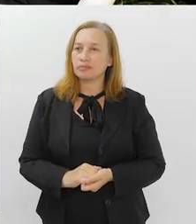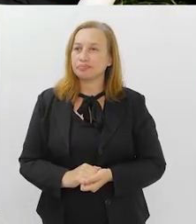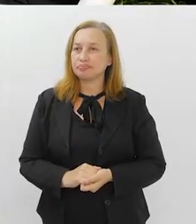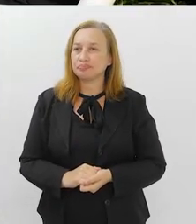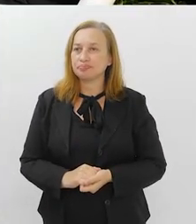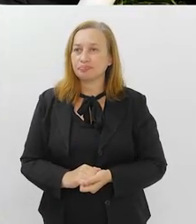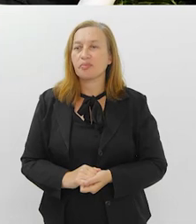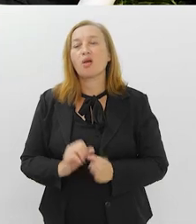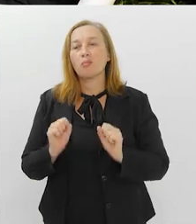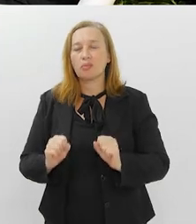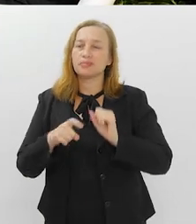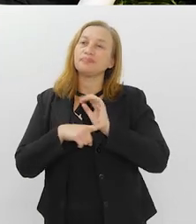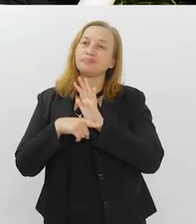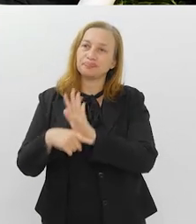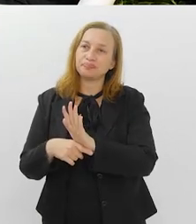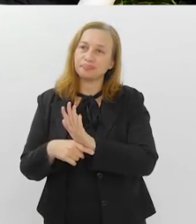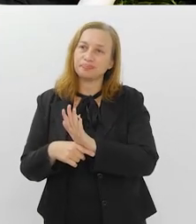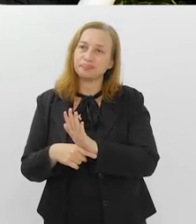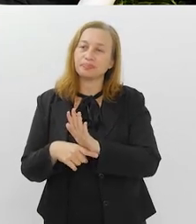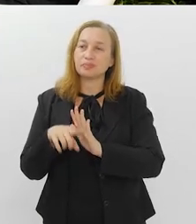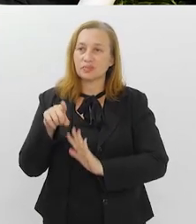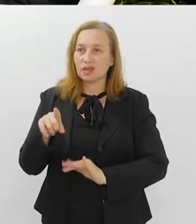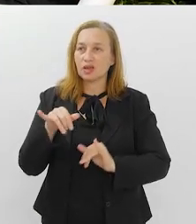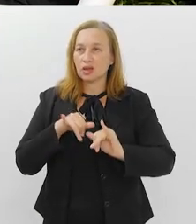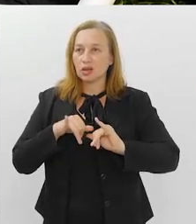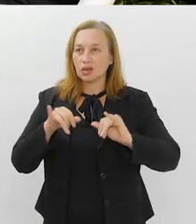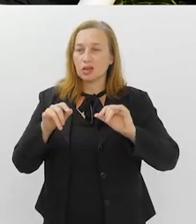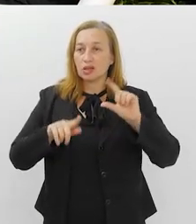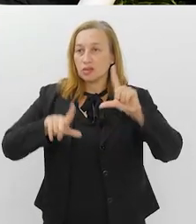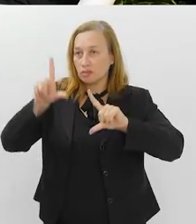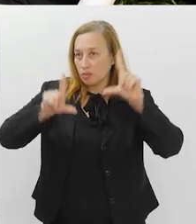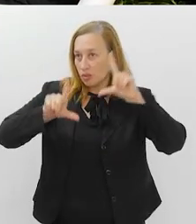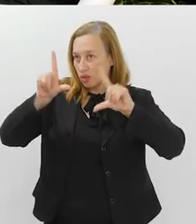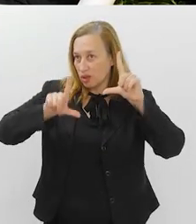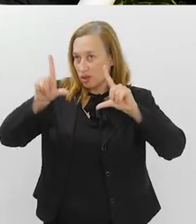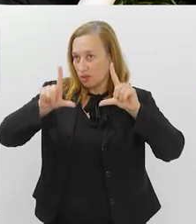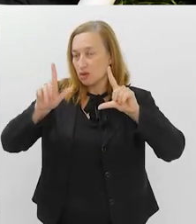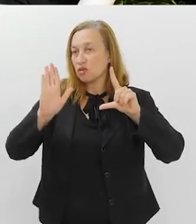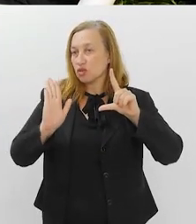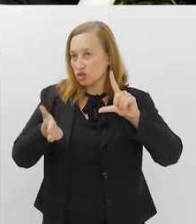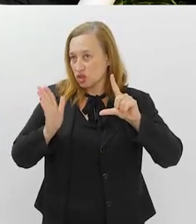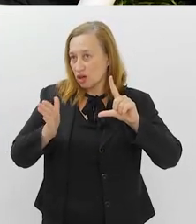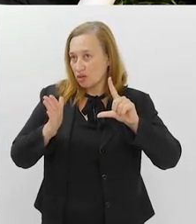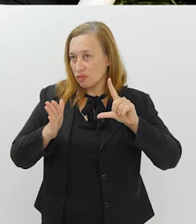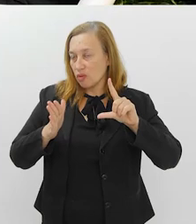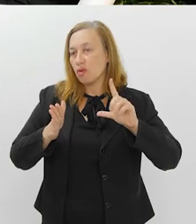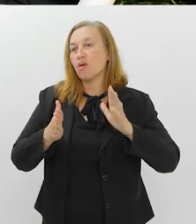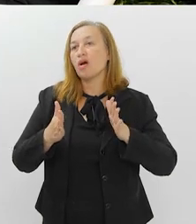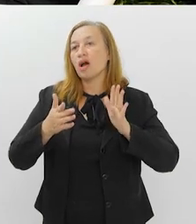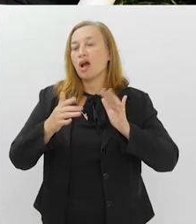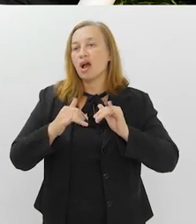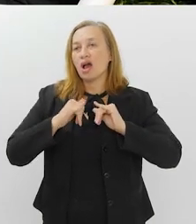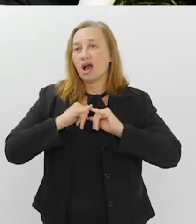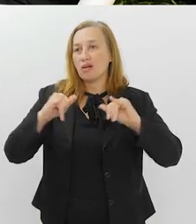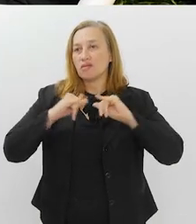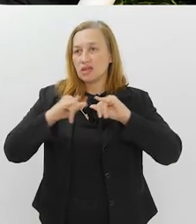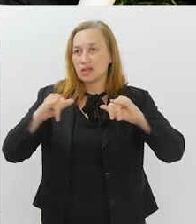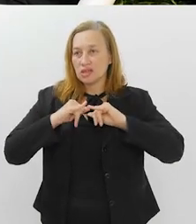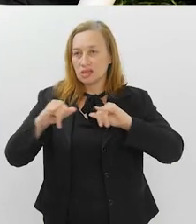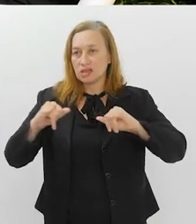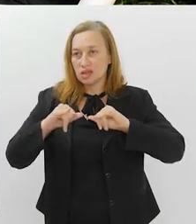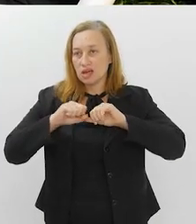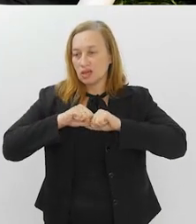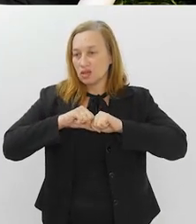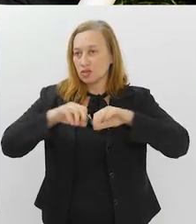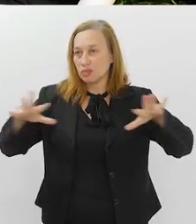Olha, podem ajudar muito. Esse programa, por exemplo, ele é um programa que eu já vou recortar depois e vou